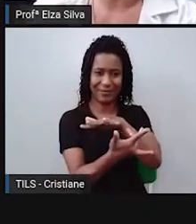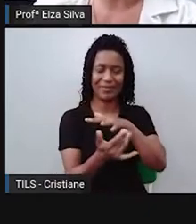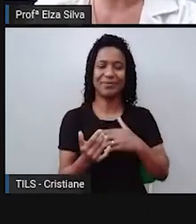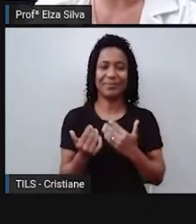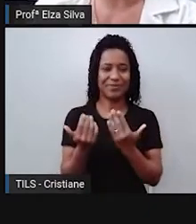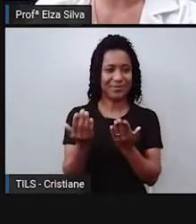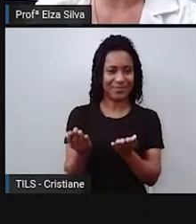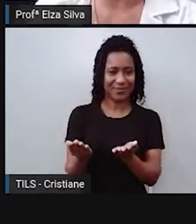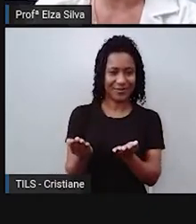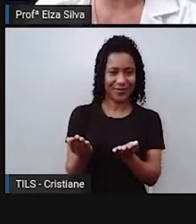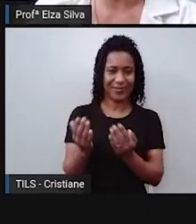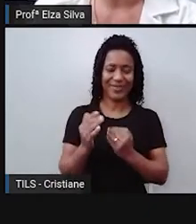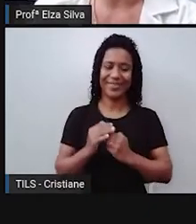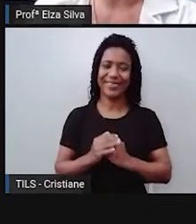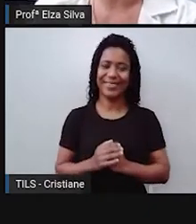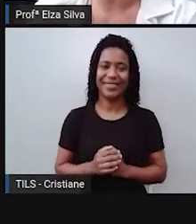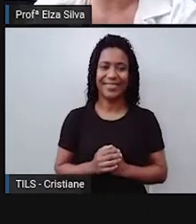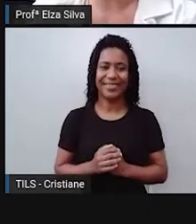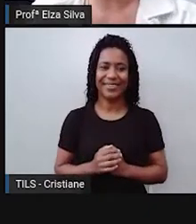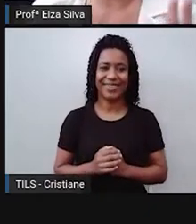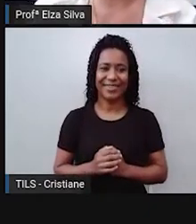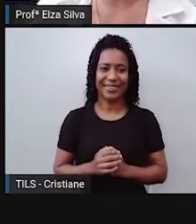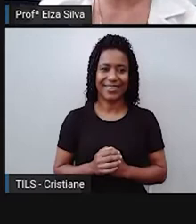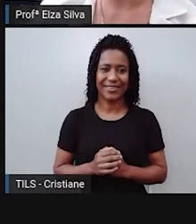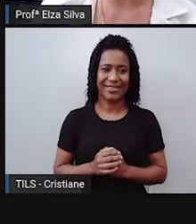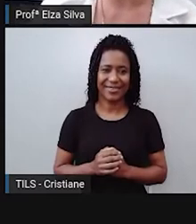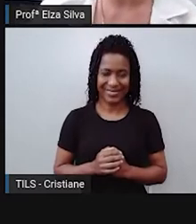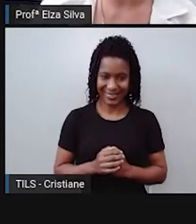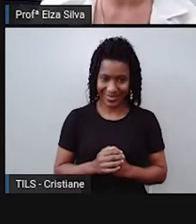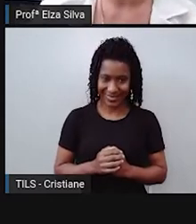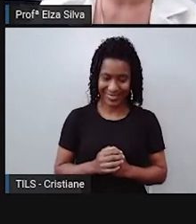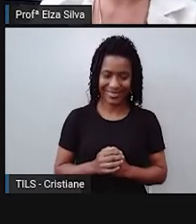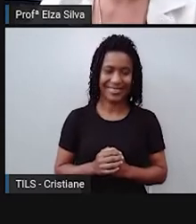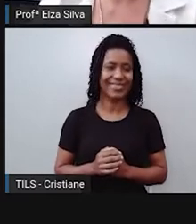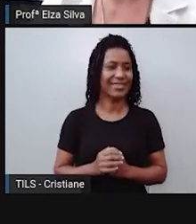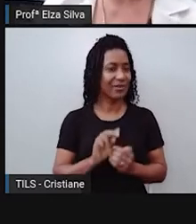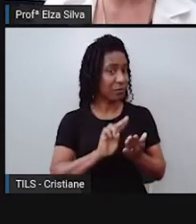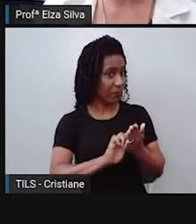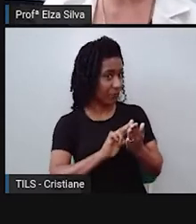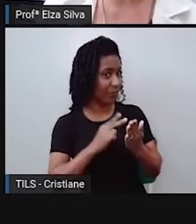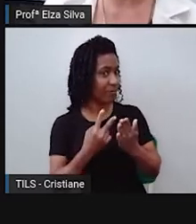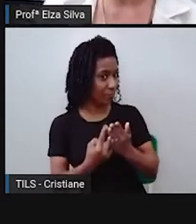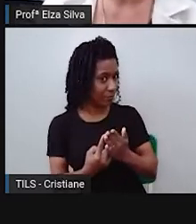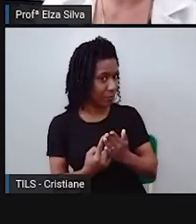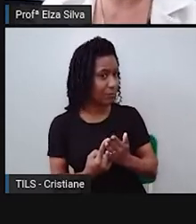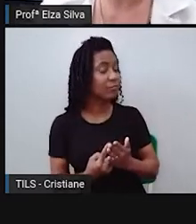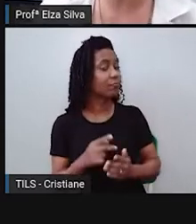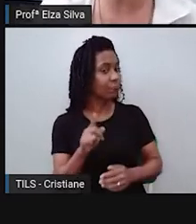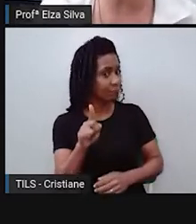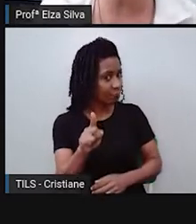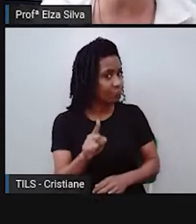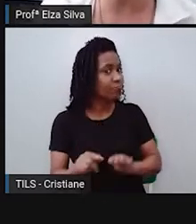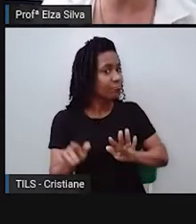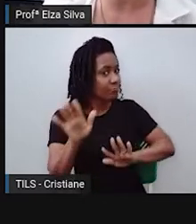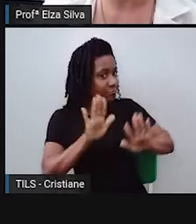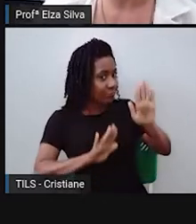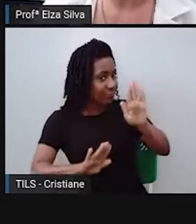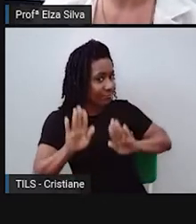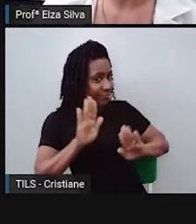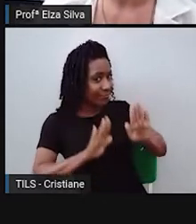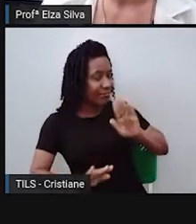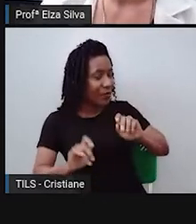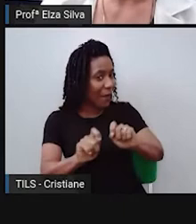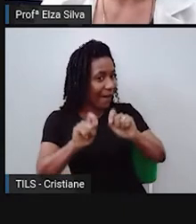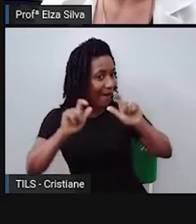Brace yourselves, memes are come. Preparem-se, que os memes estão vindo.